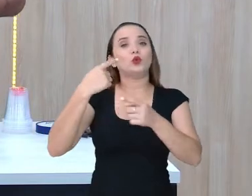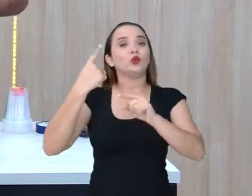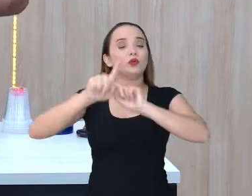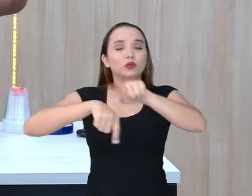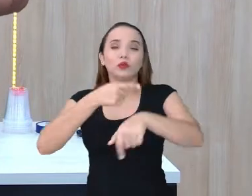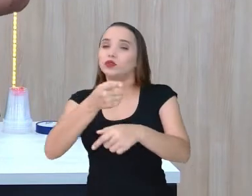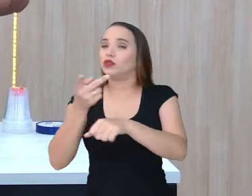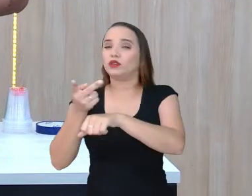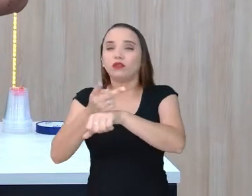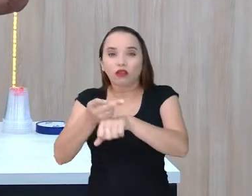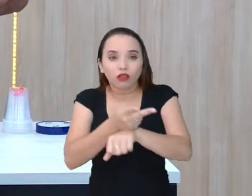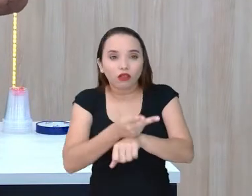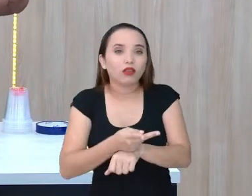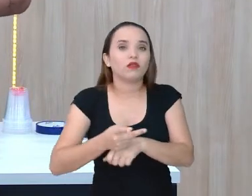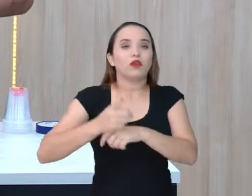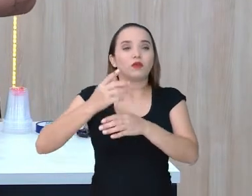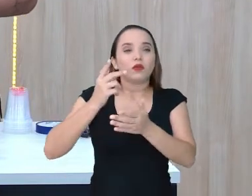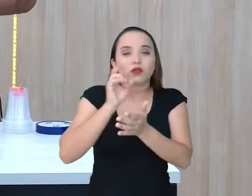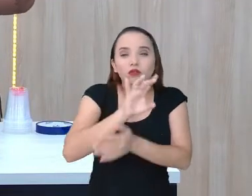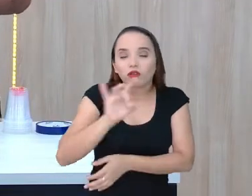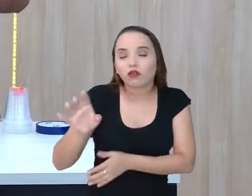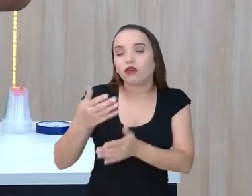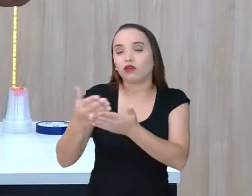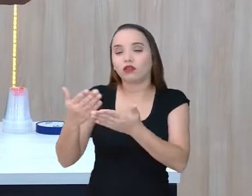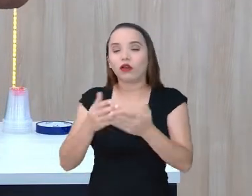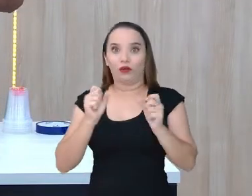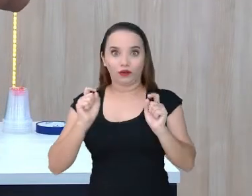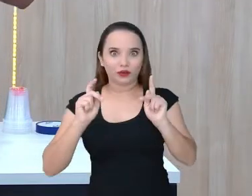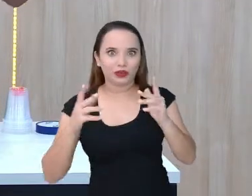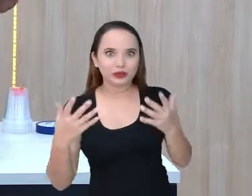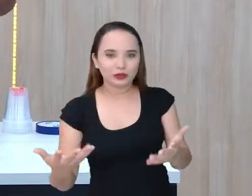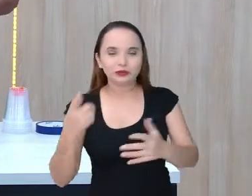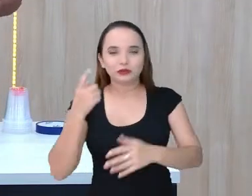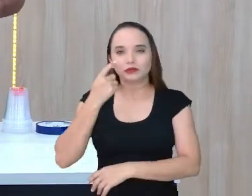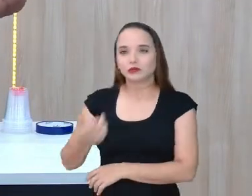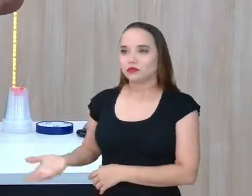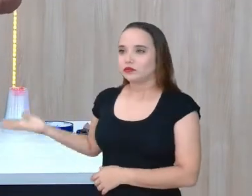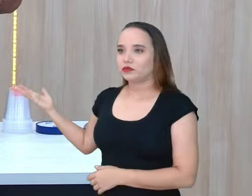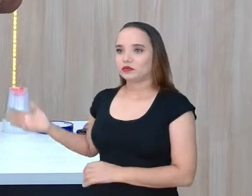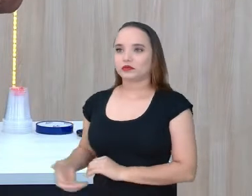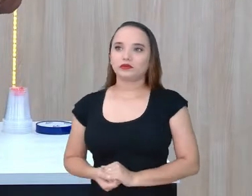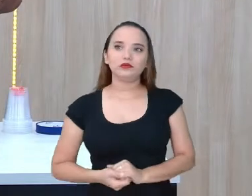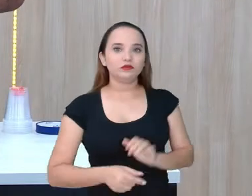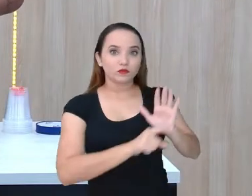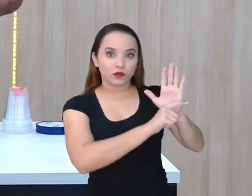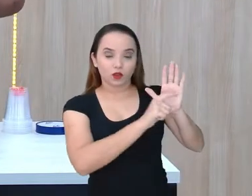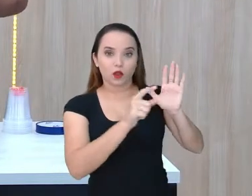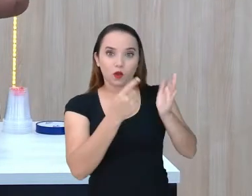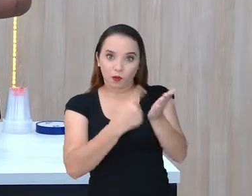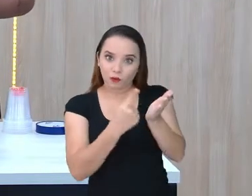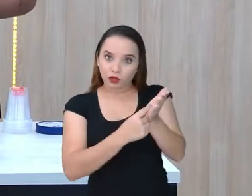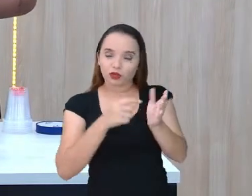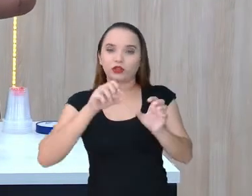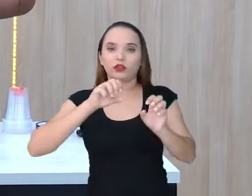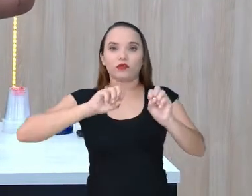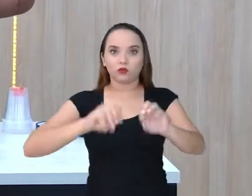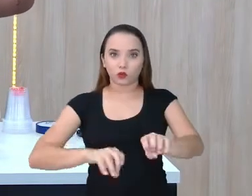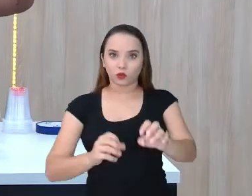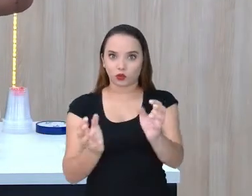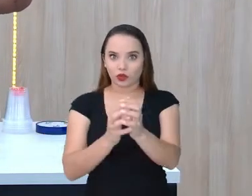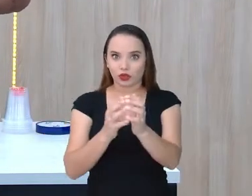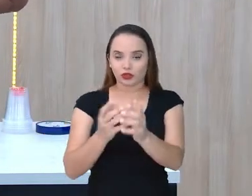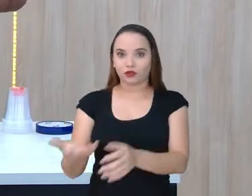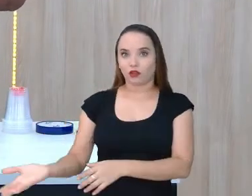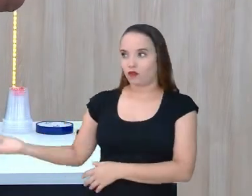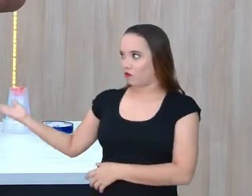assistir, você vai ver um QR Code da aula anterior. Tá bom? Então, ó, temos aí o aplicativo da Educa Recife. Billy vai fazer uma mágica aqui agora,